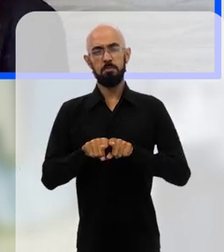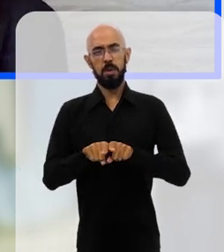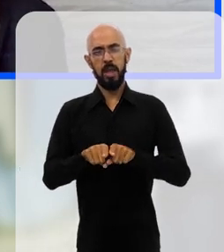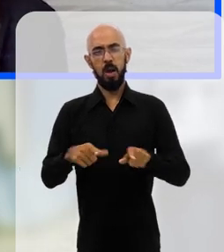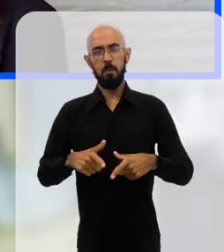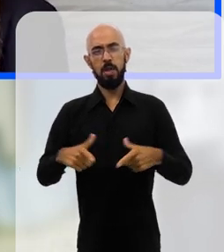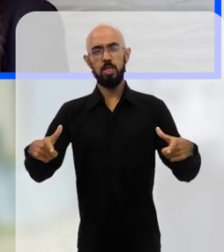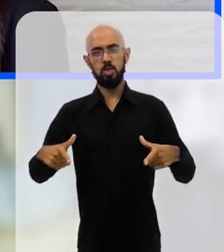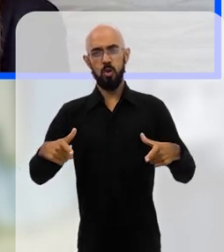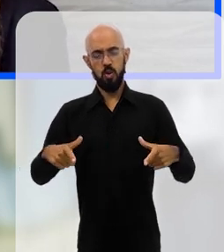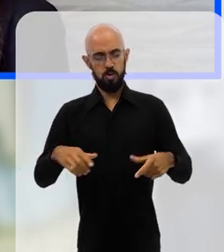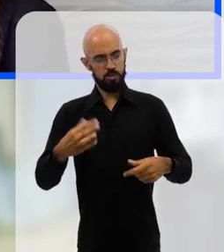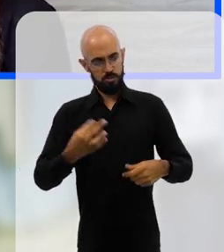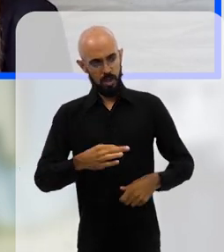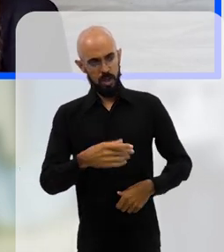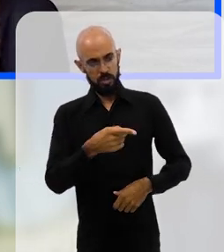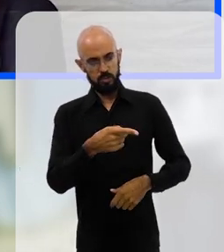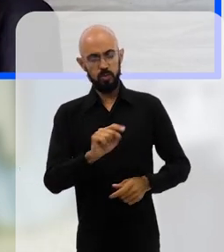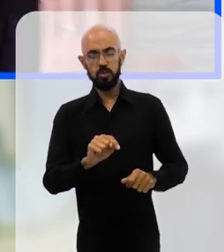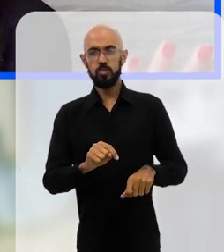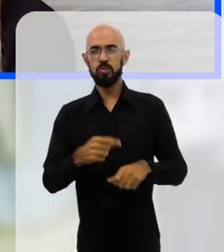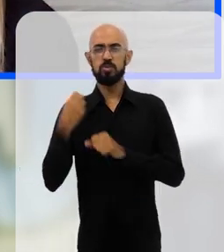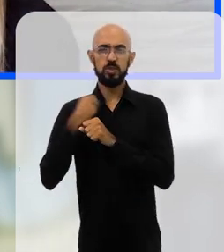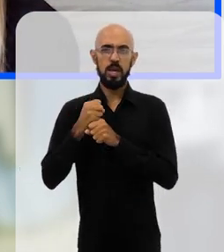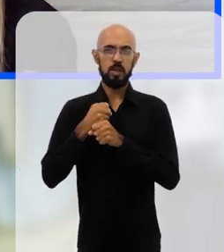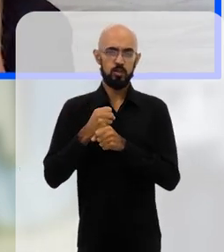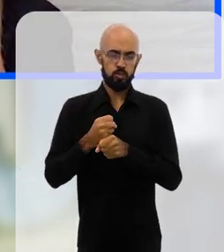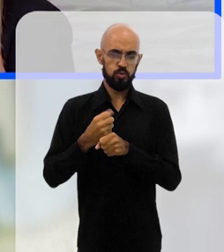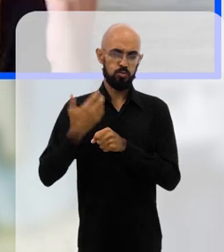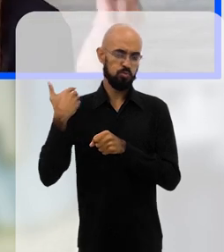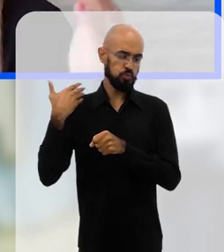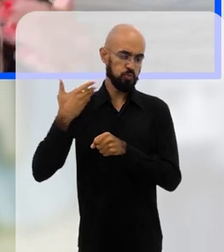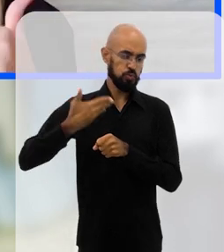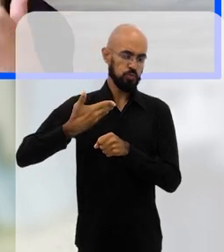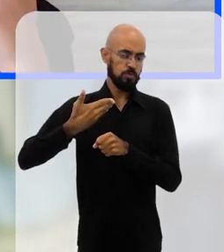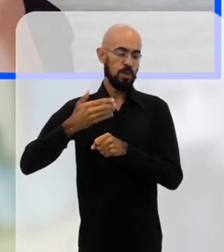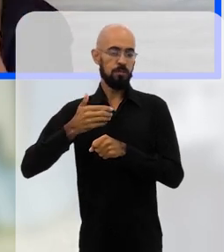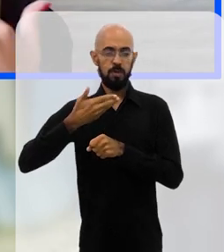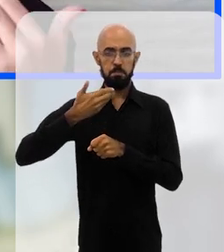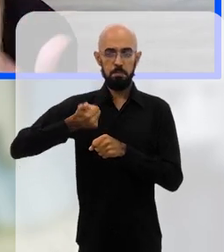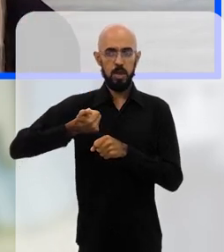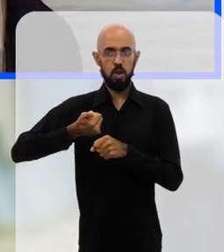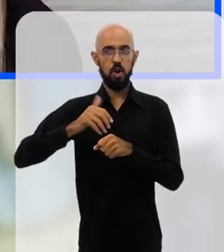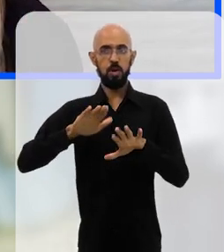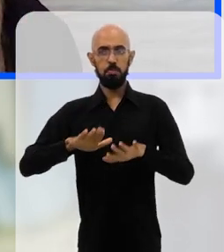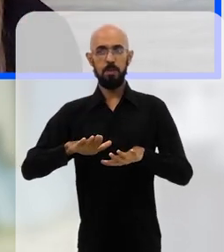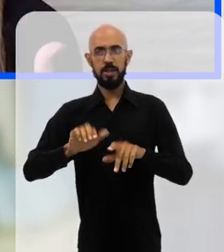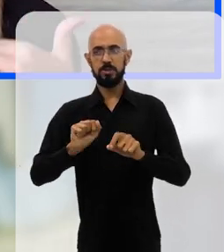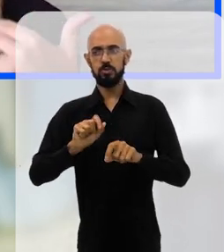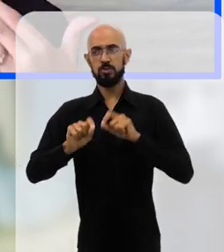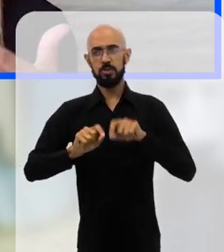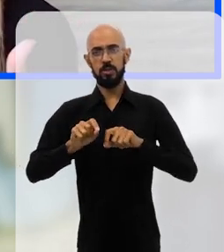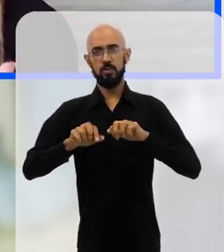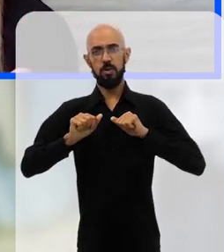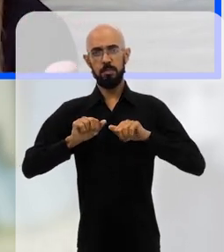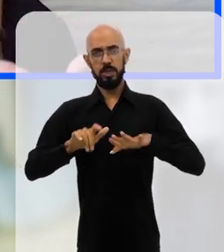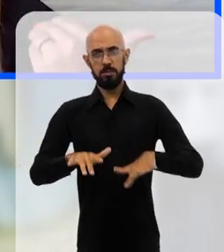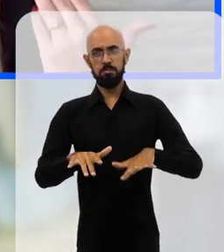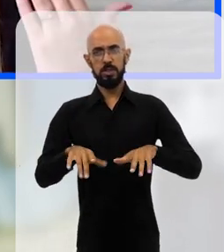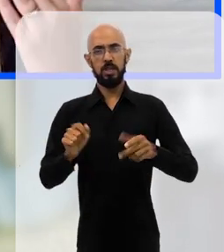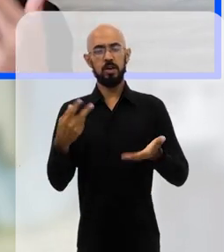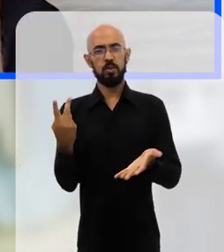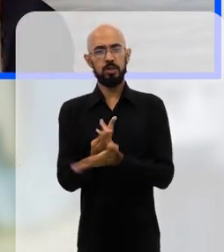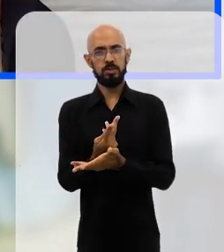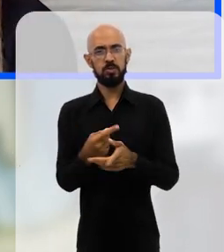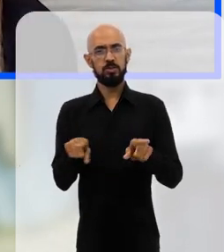que também cresceu, né, Jefferson, nos últimos anos isso vinha melhorando, só que com a pandemia,